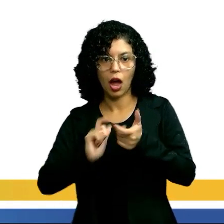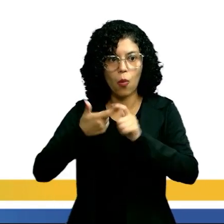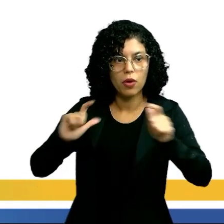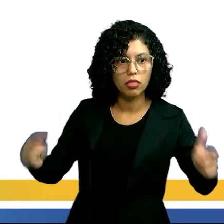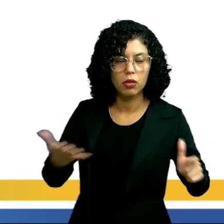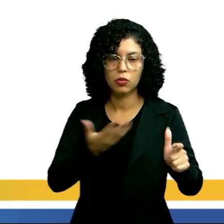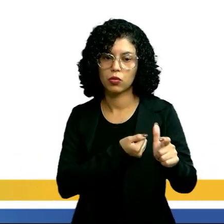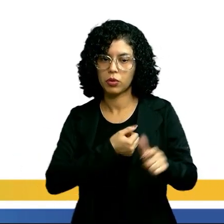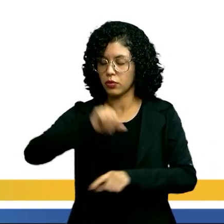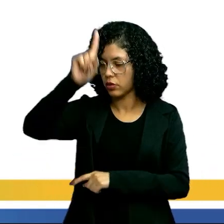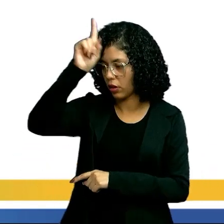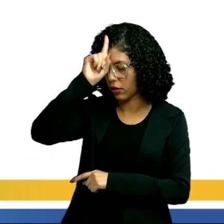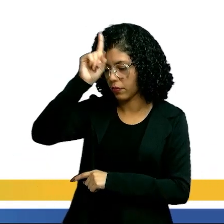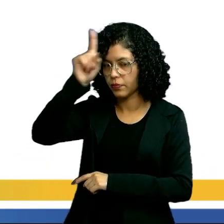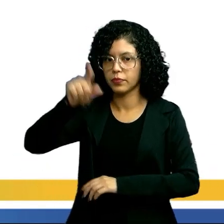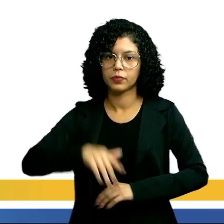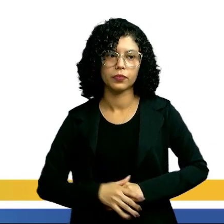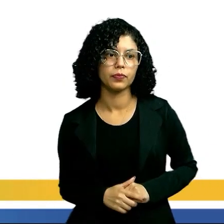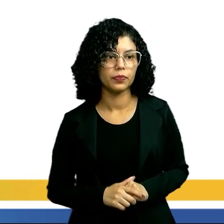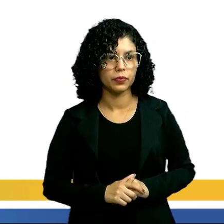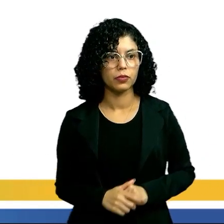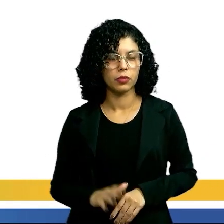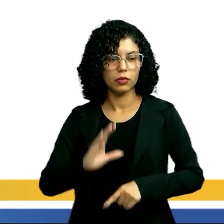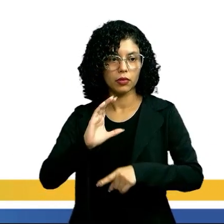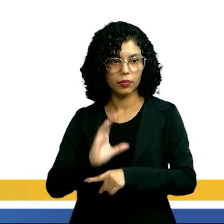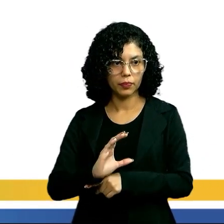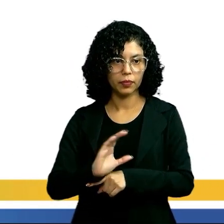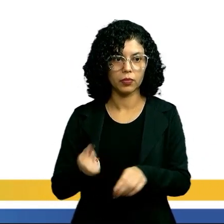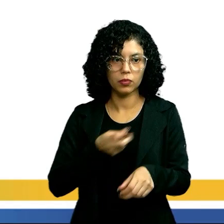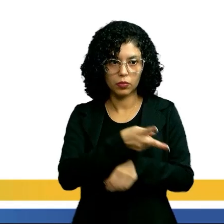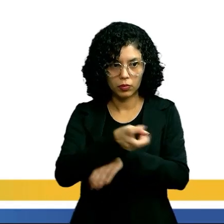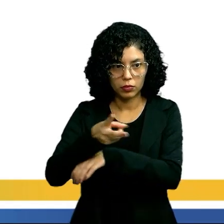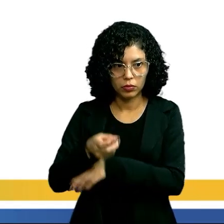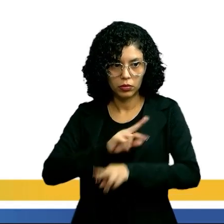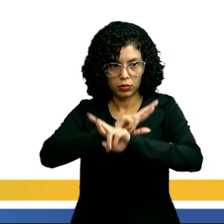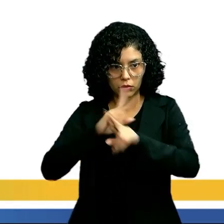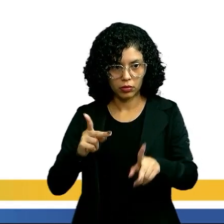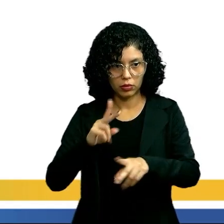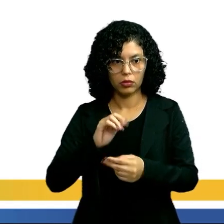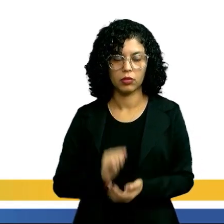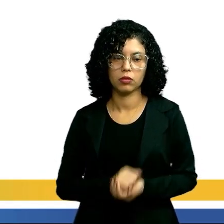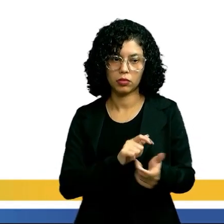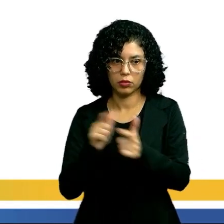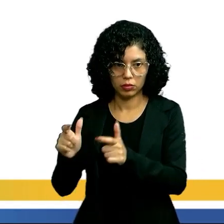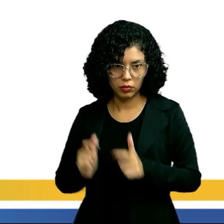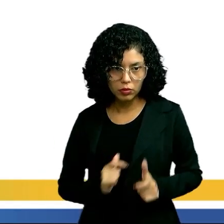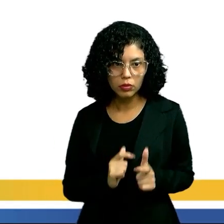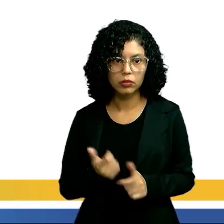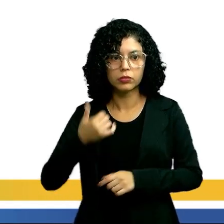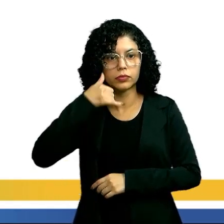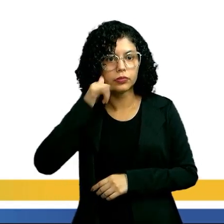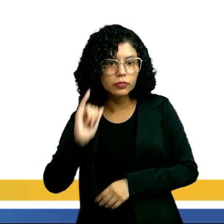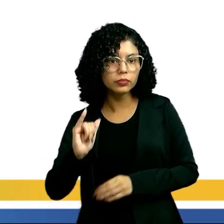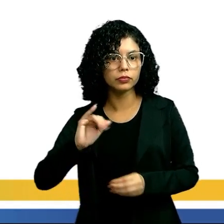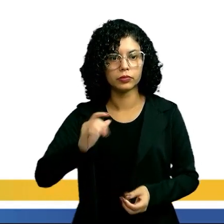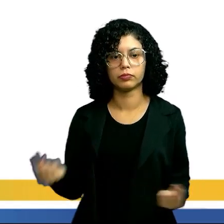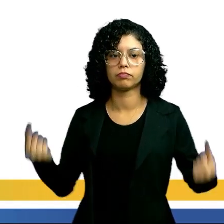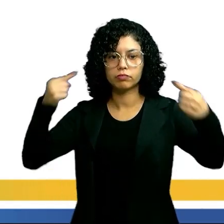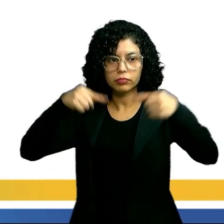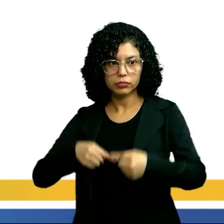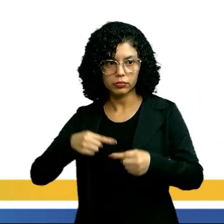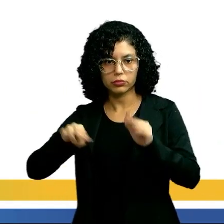pulpas, aumentando o número de adultos? Alternativa C Exploração de diferentes nichos, evitando a